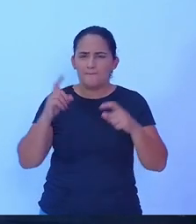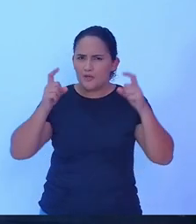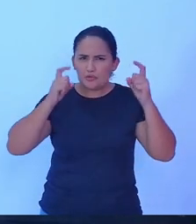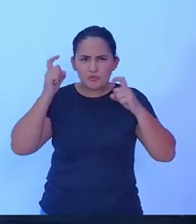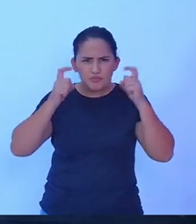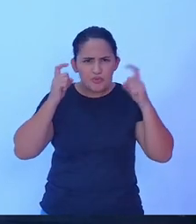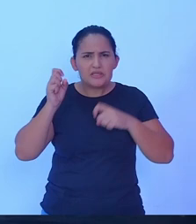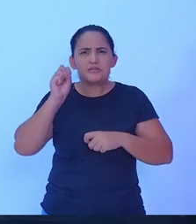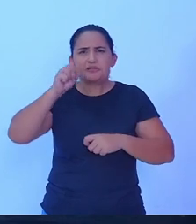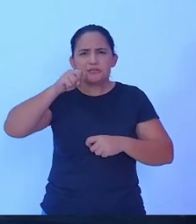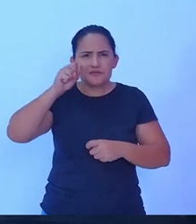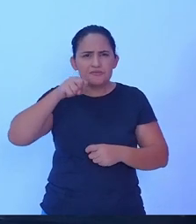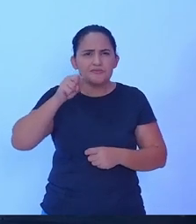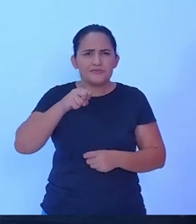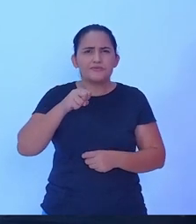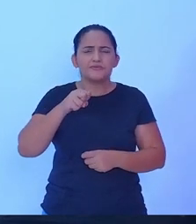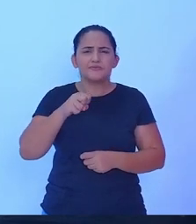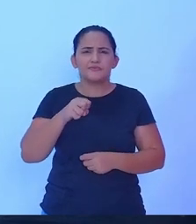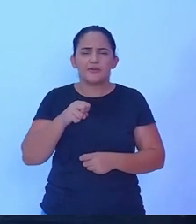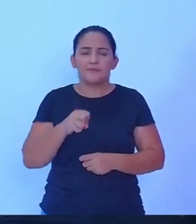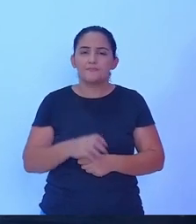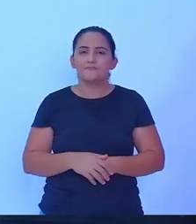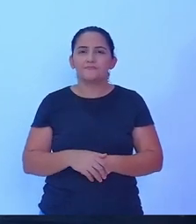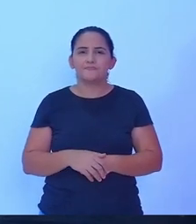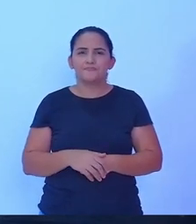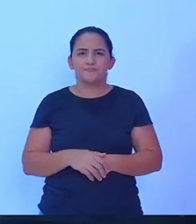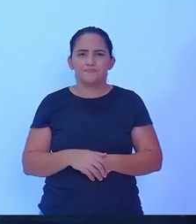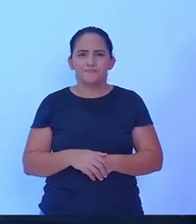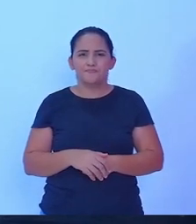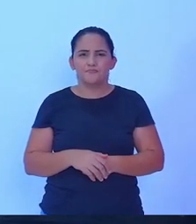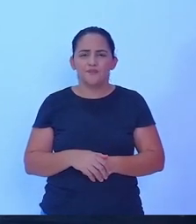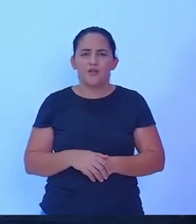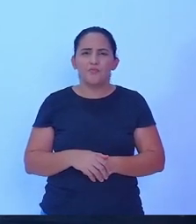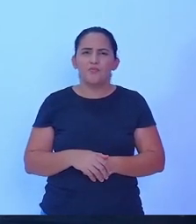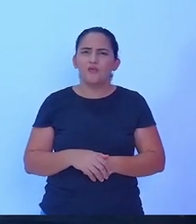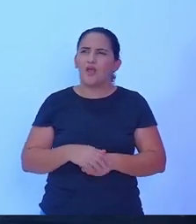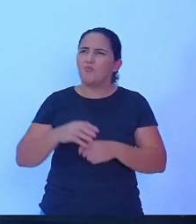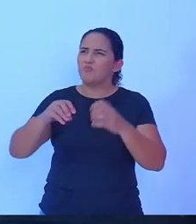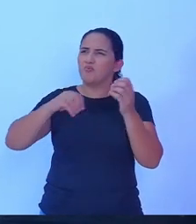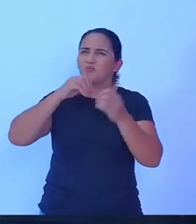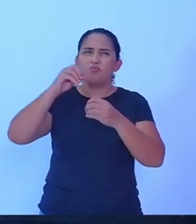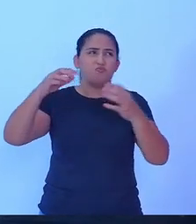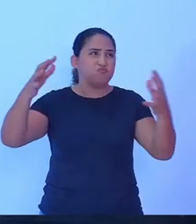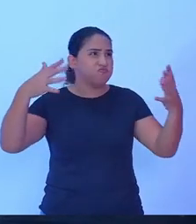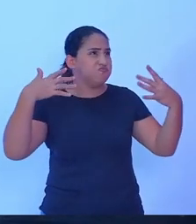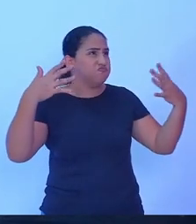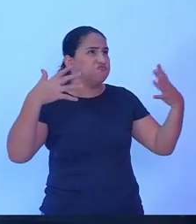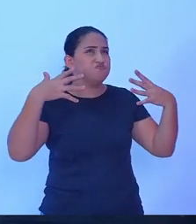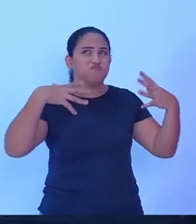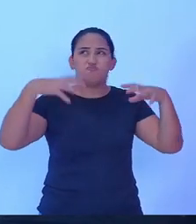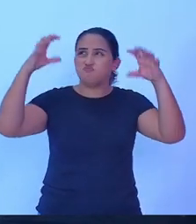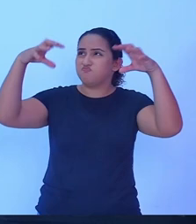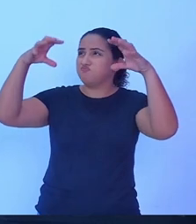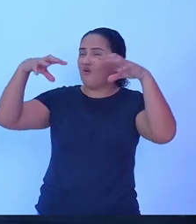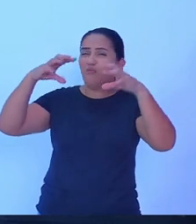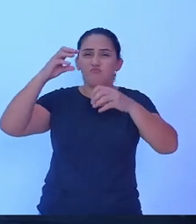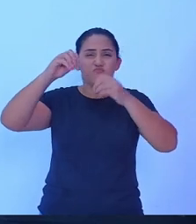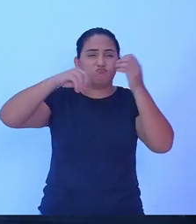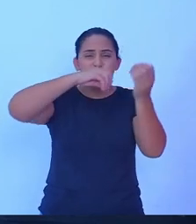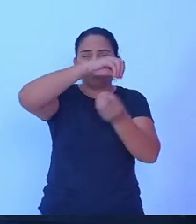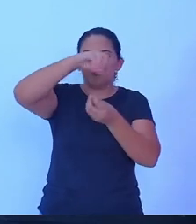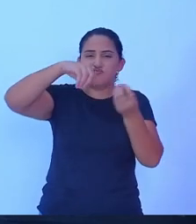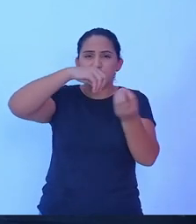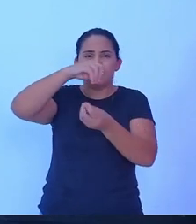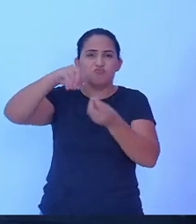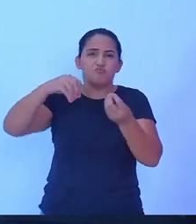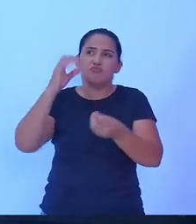assolando os nossos municípios principalmente nas mudanças climáticas que nós viemos enfrentando no longo dos